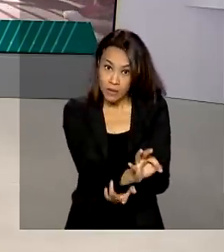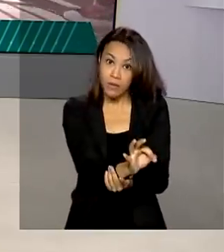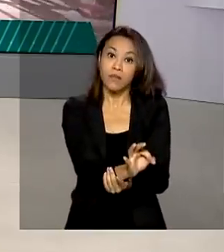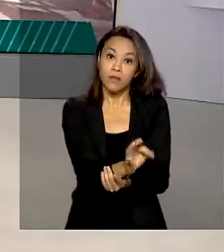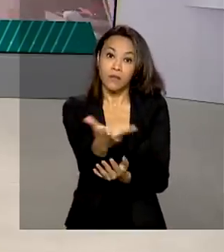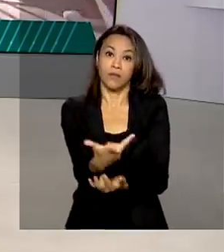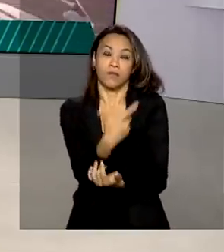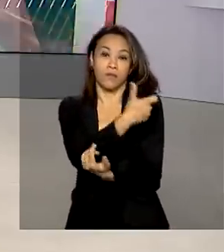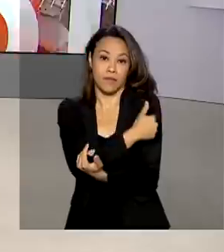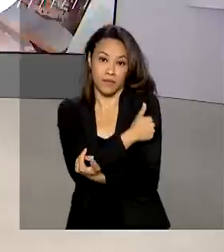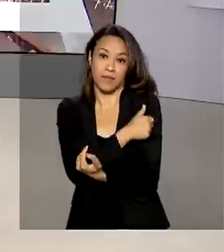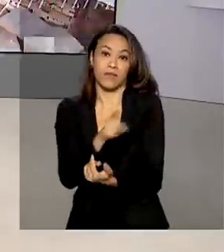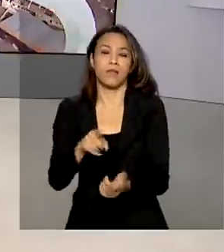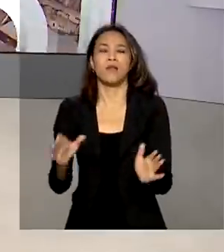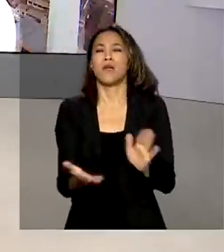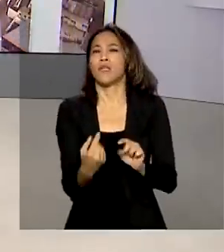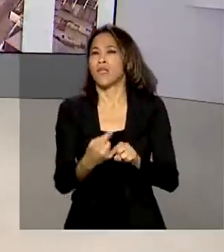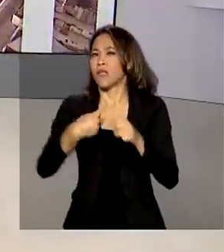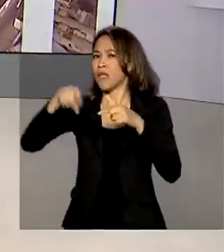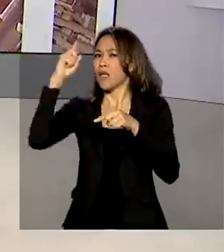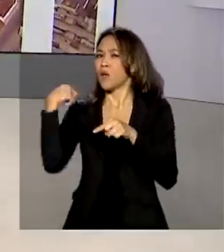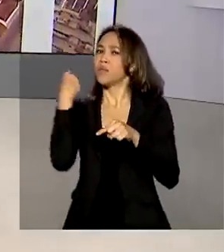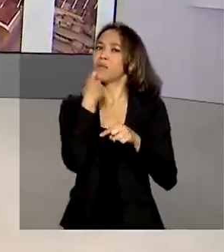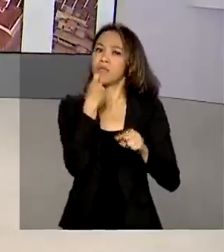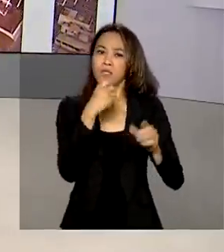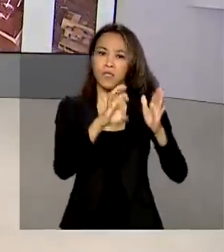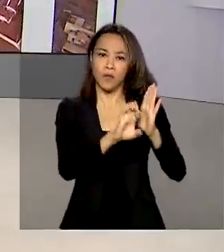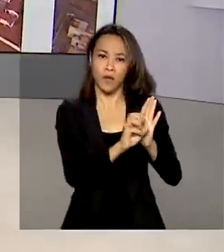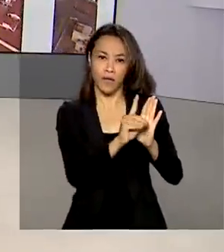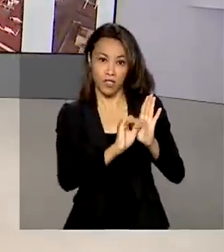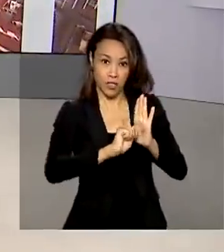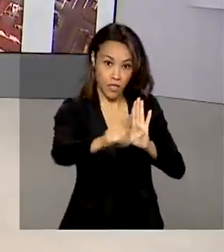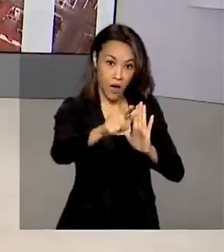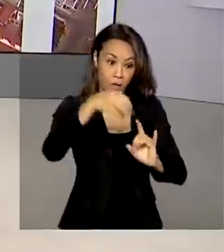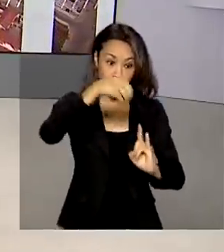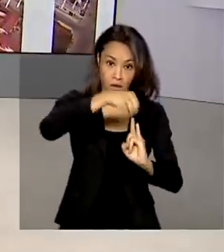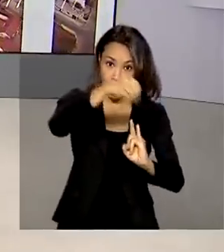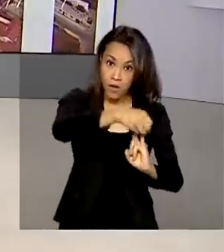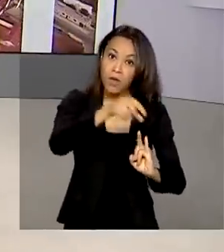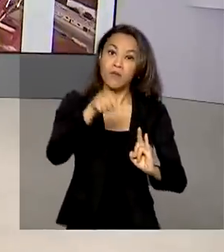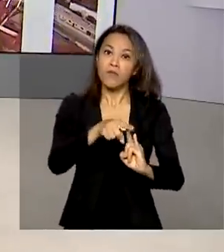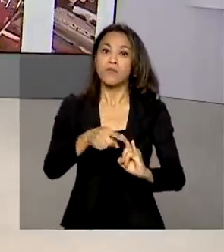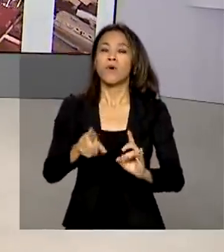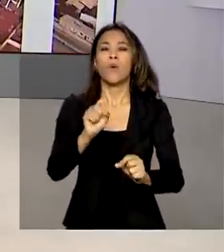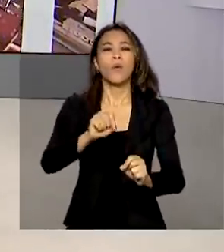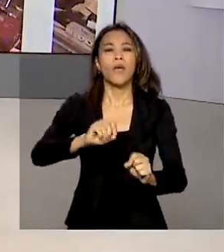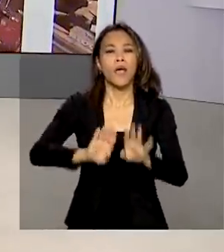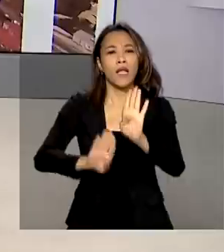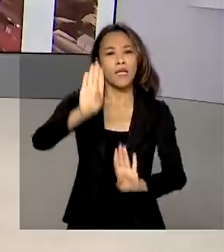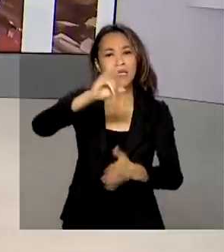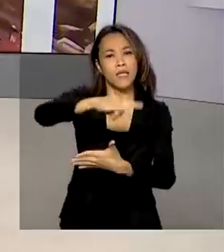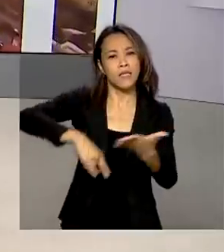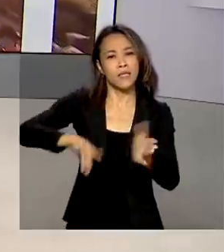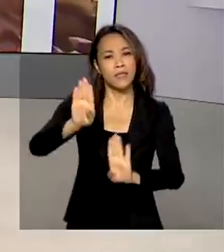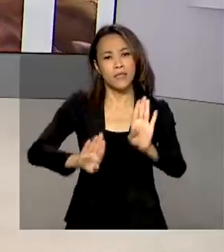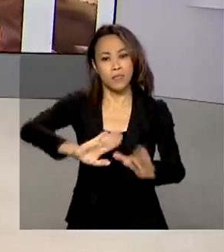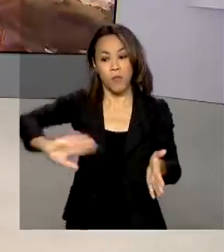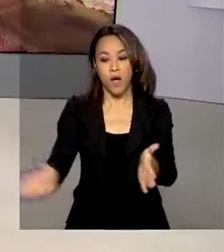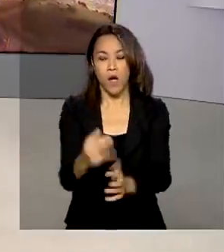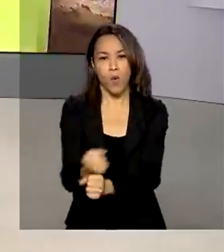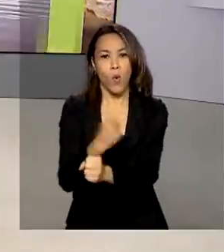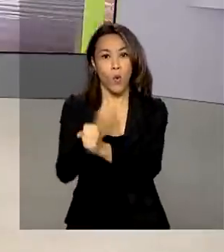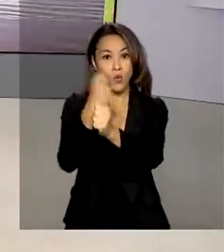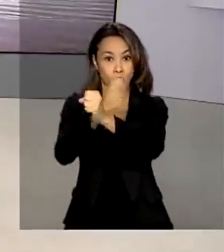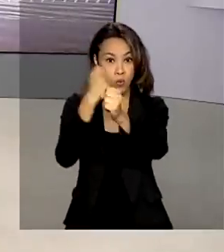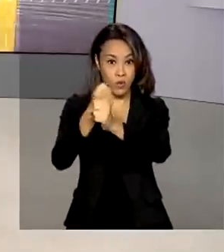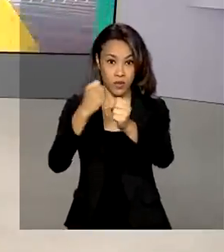Um edital publicado na última sexta-feira vai permitir que a Fiocruz licite a construção do Complexo Industrial de Biotecnologia em